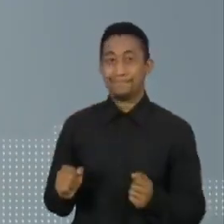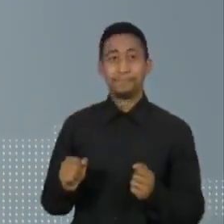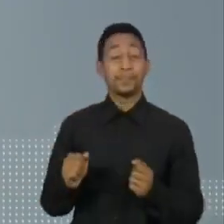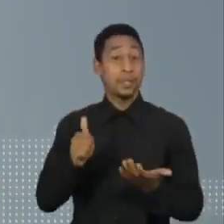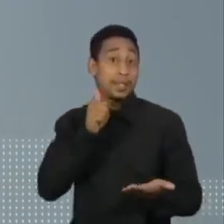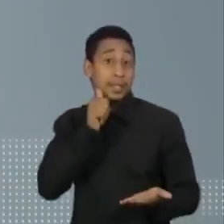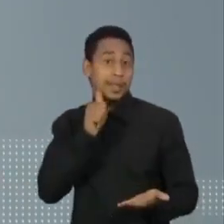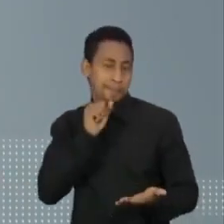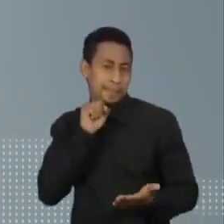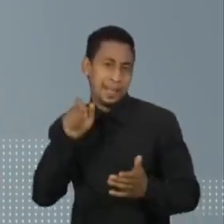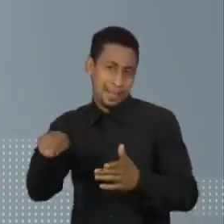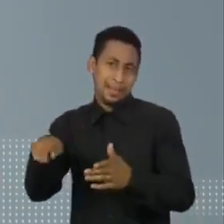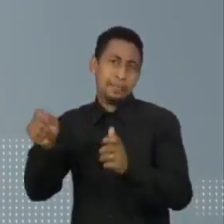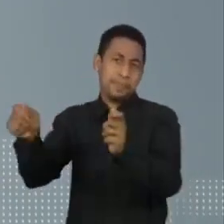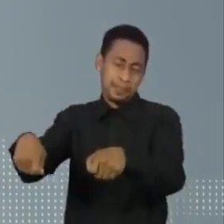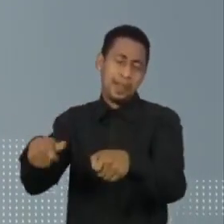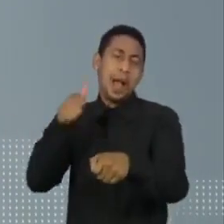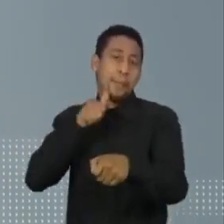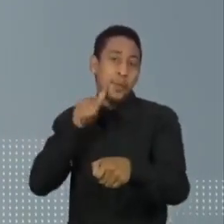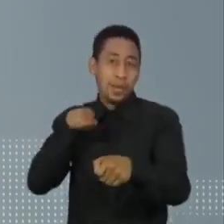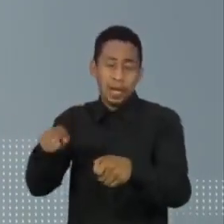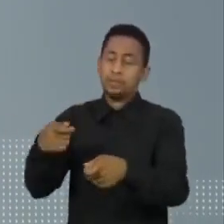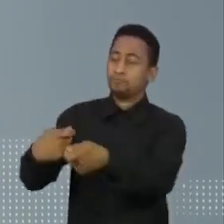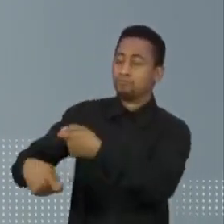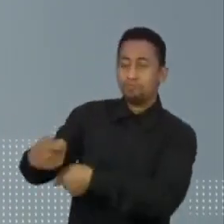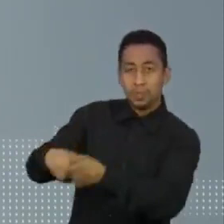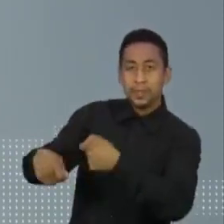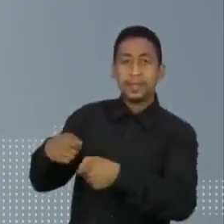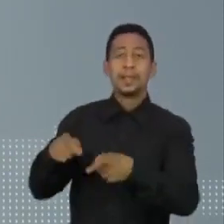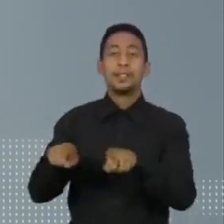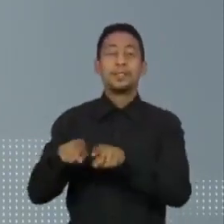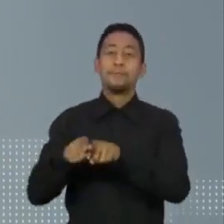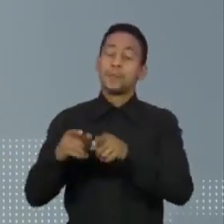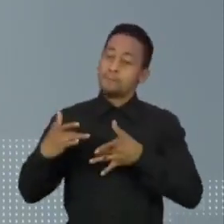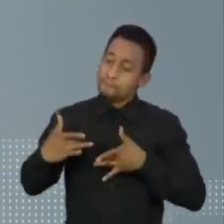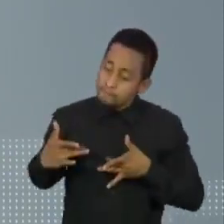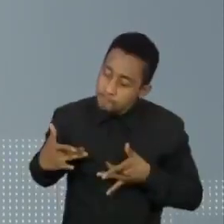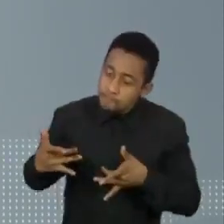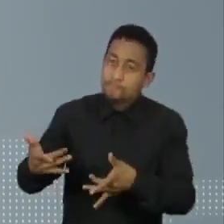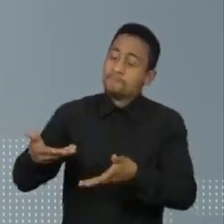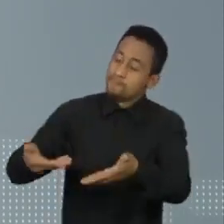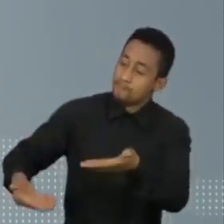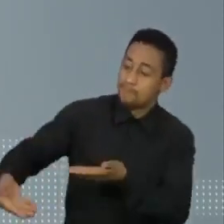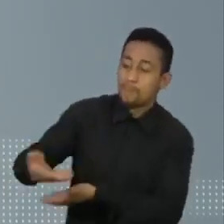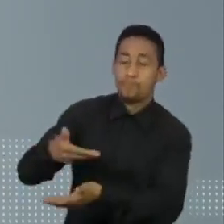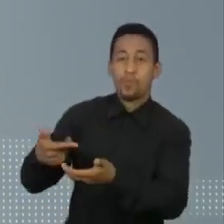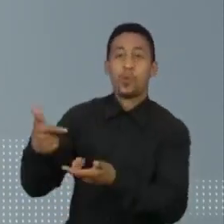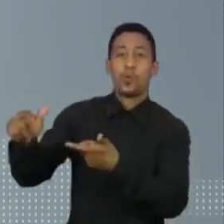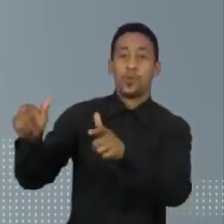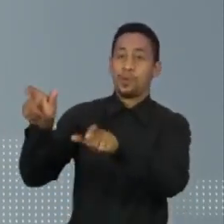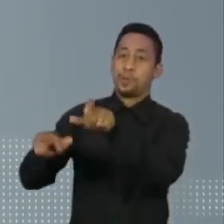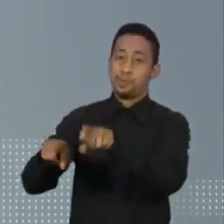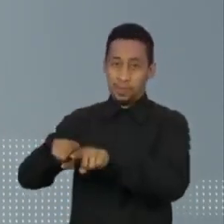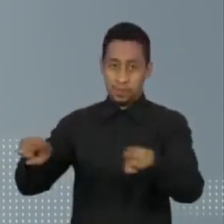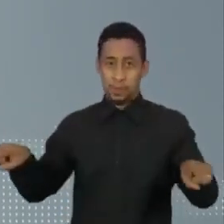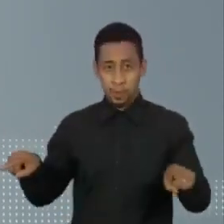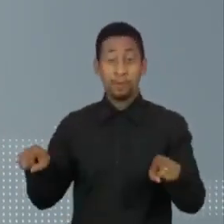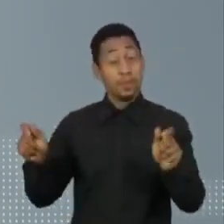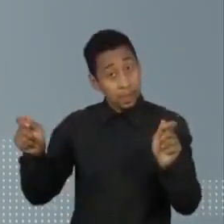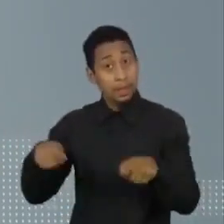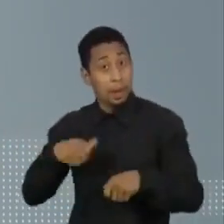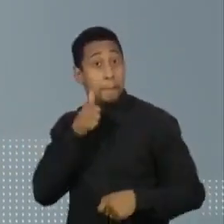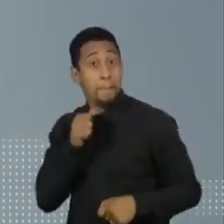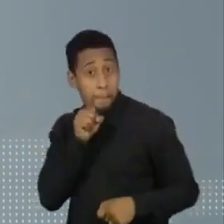em específico a mãe, ela é capaz de gerir e se doar completamente para um outro ser. É possível ser mãe